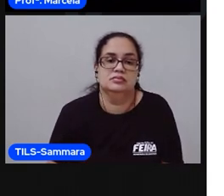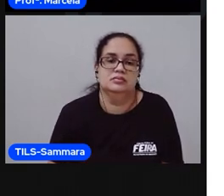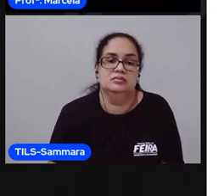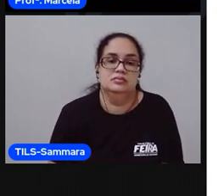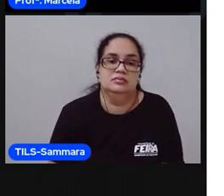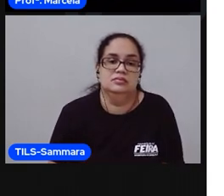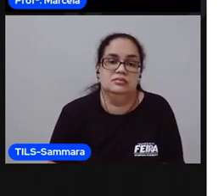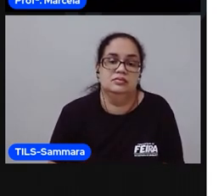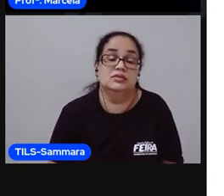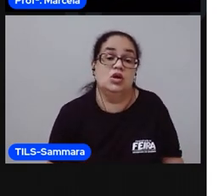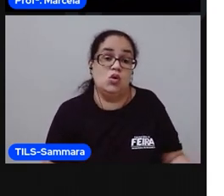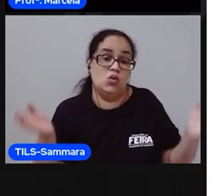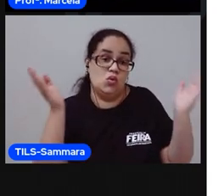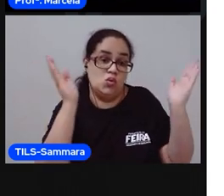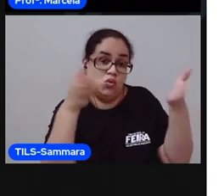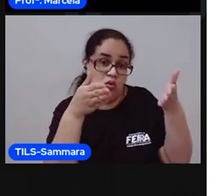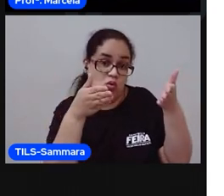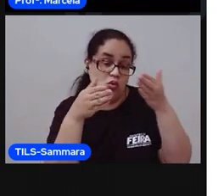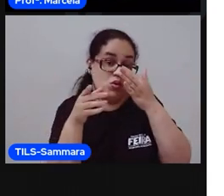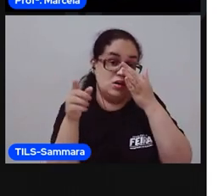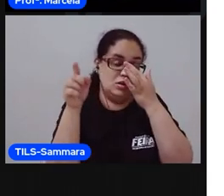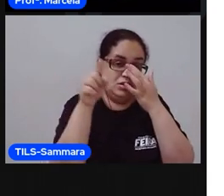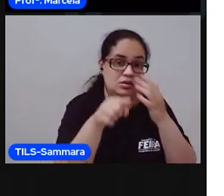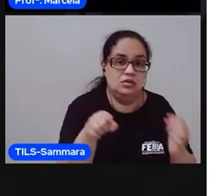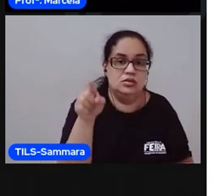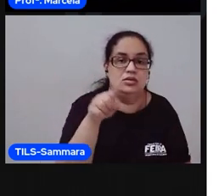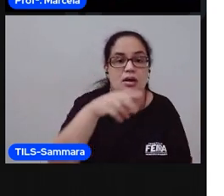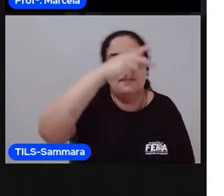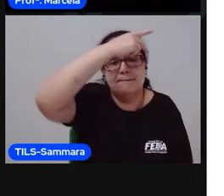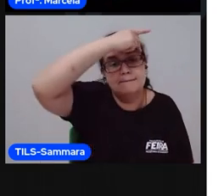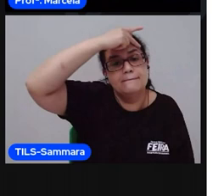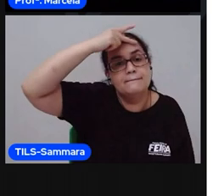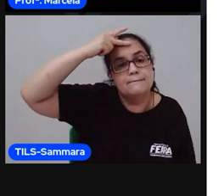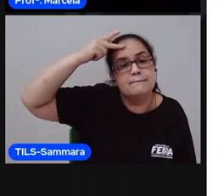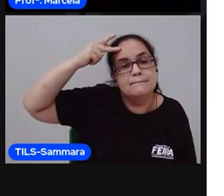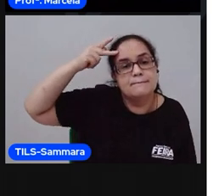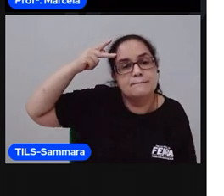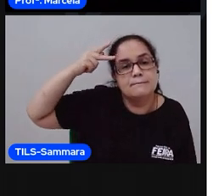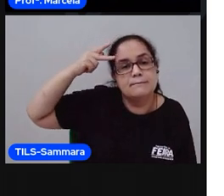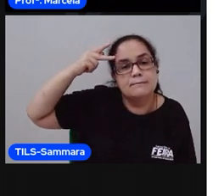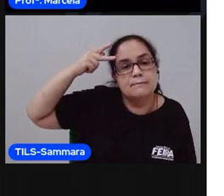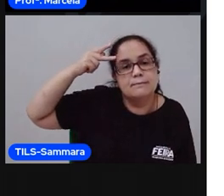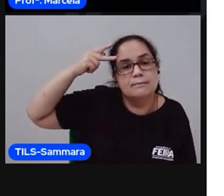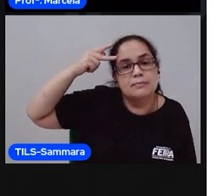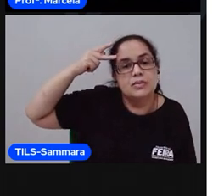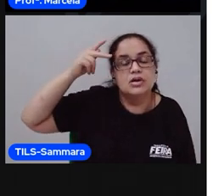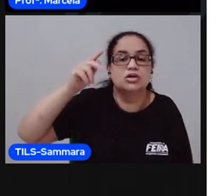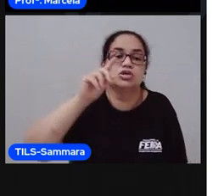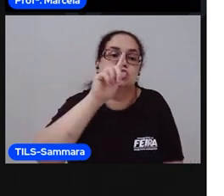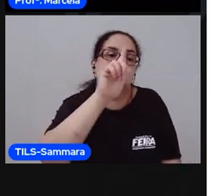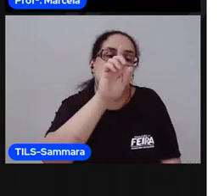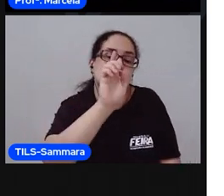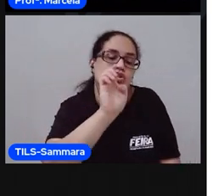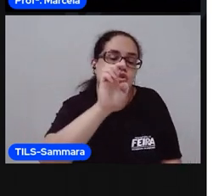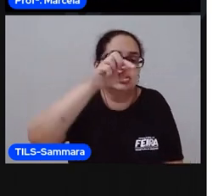Agora aqui. Gente. Ó. Gente.